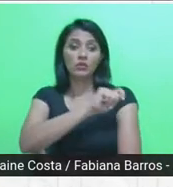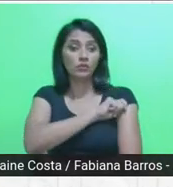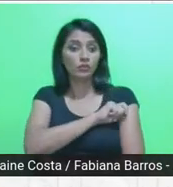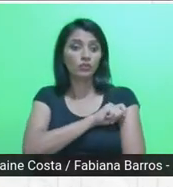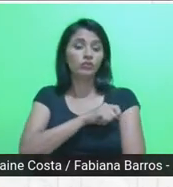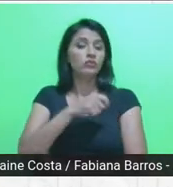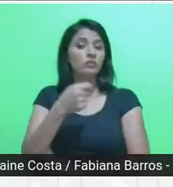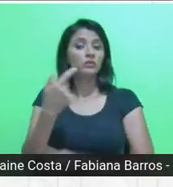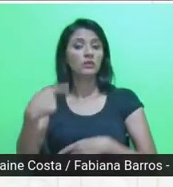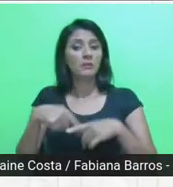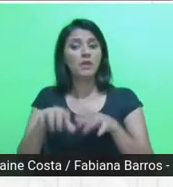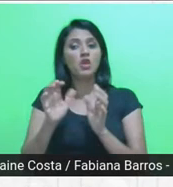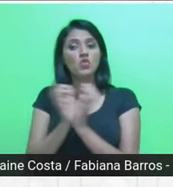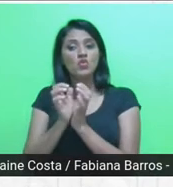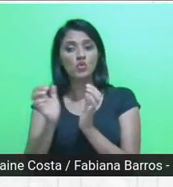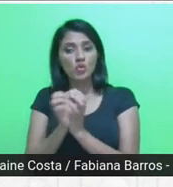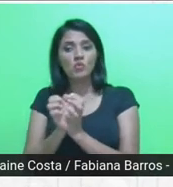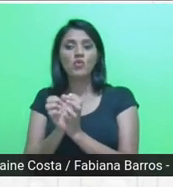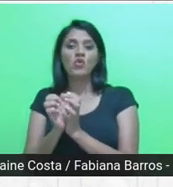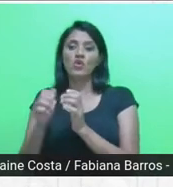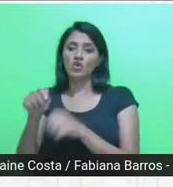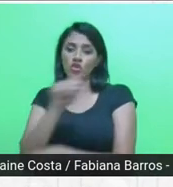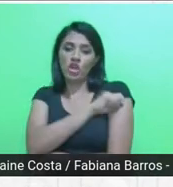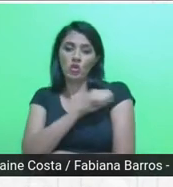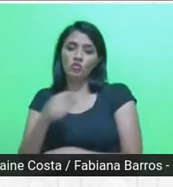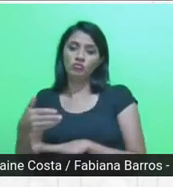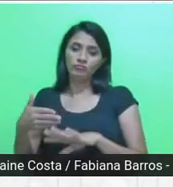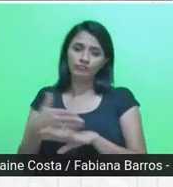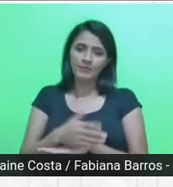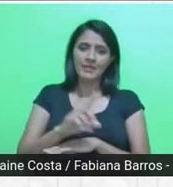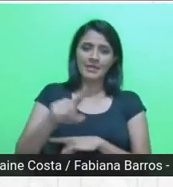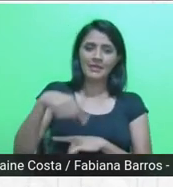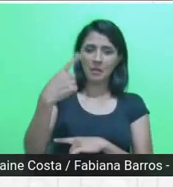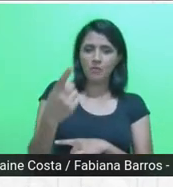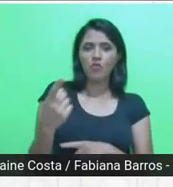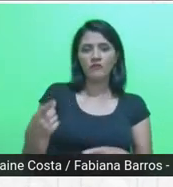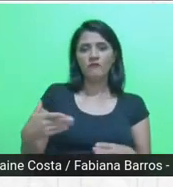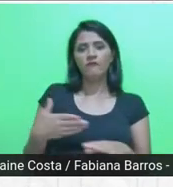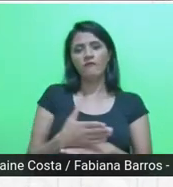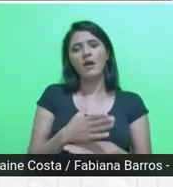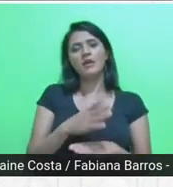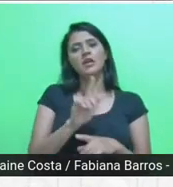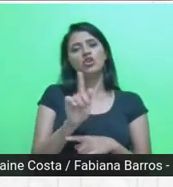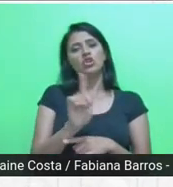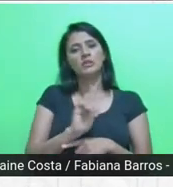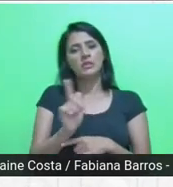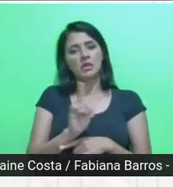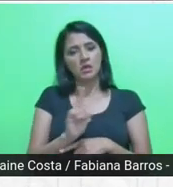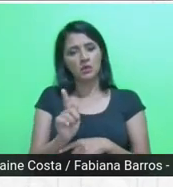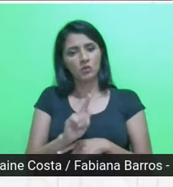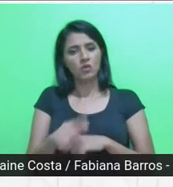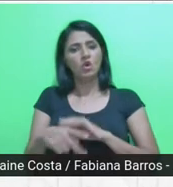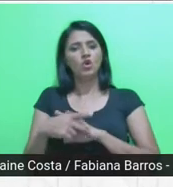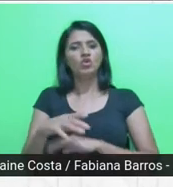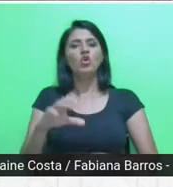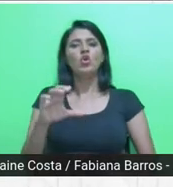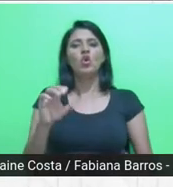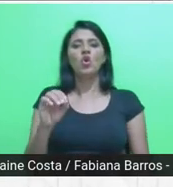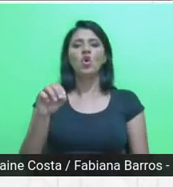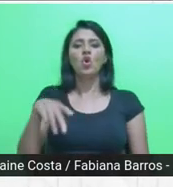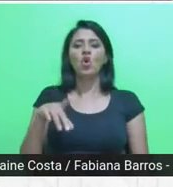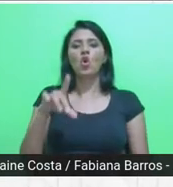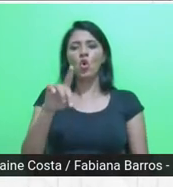de um grupo de alunos que depois vai fazer parte da gestão do Conde, que é um município aqui